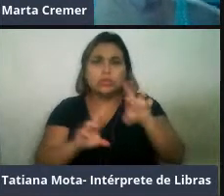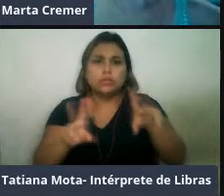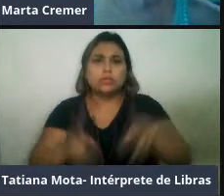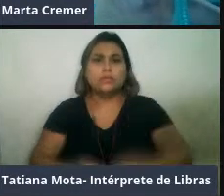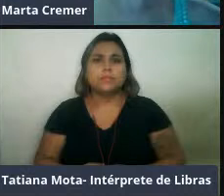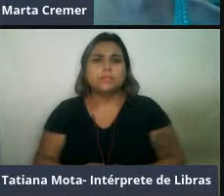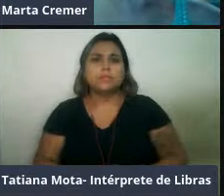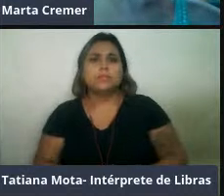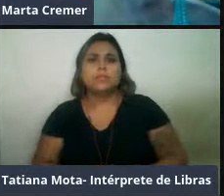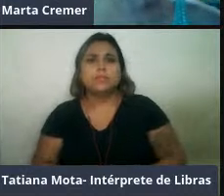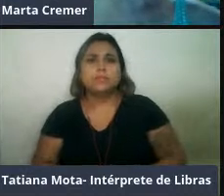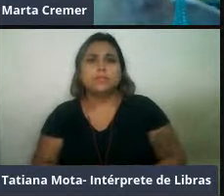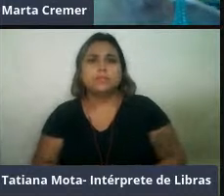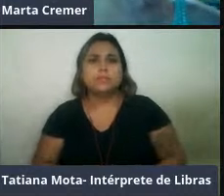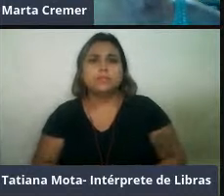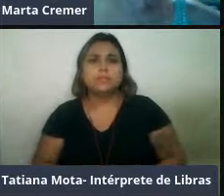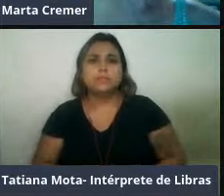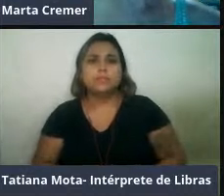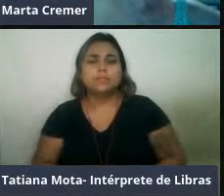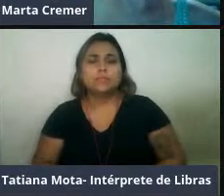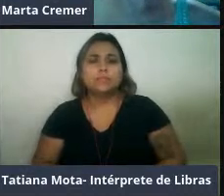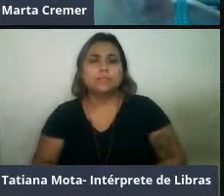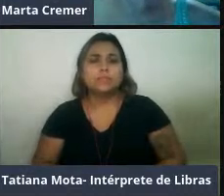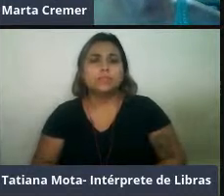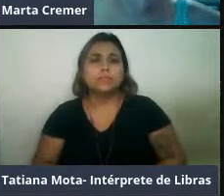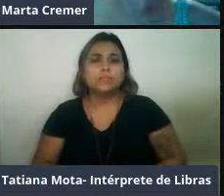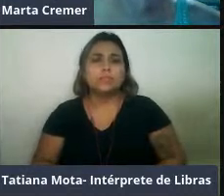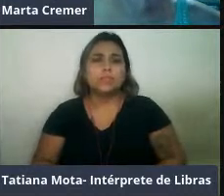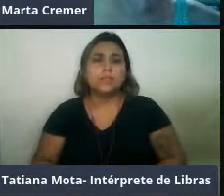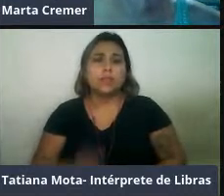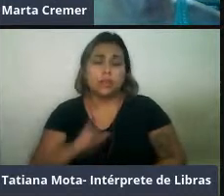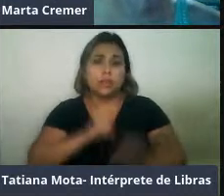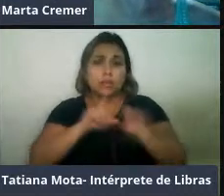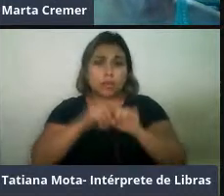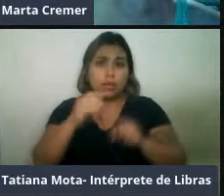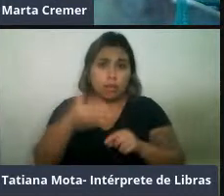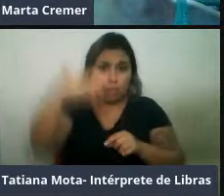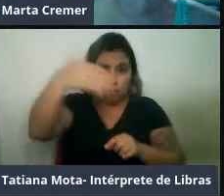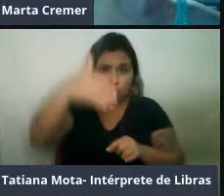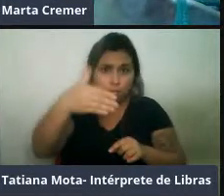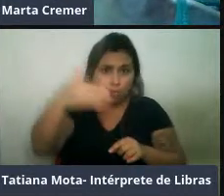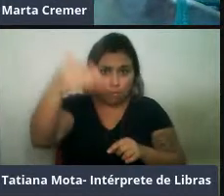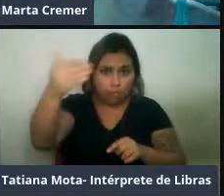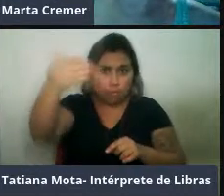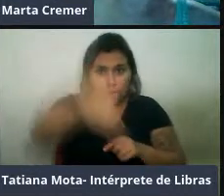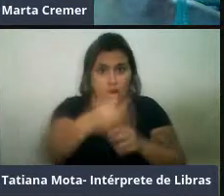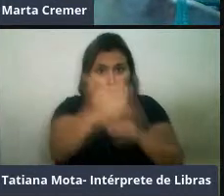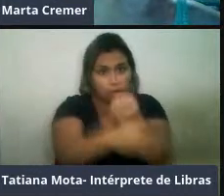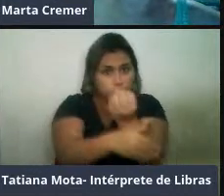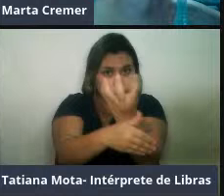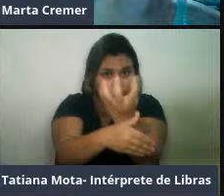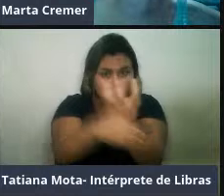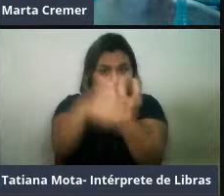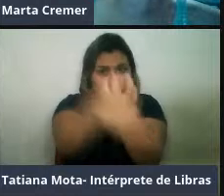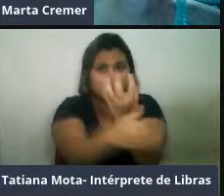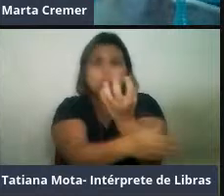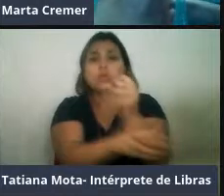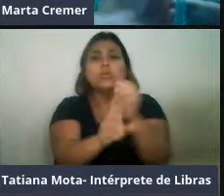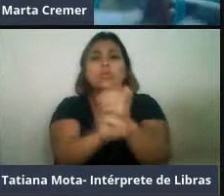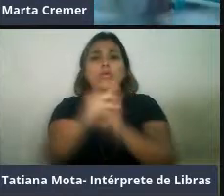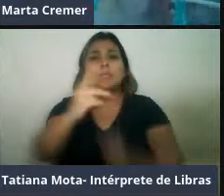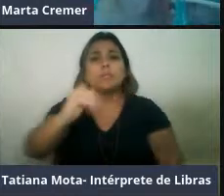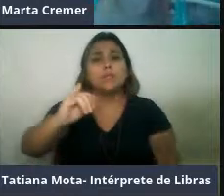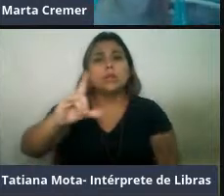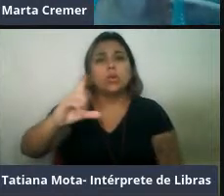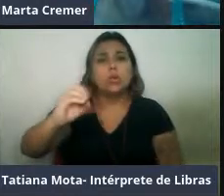Por outro lado, a gente tem as baleias piloto, né, as pilotos são espécies oceânicas, né, então, embora aqui no mapa de distribuição,